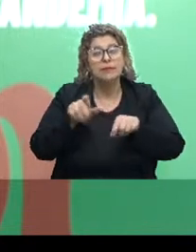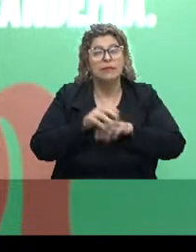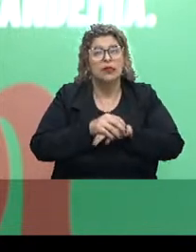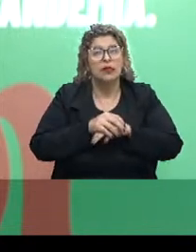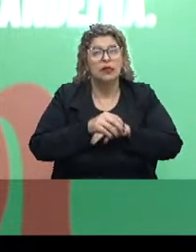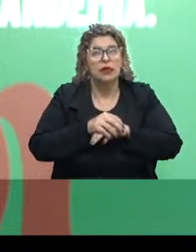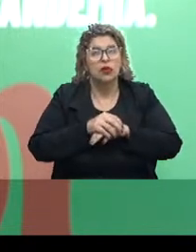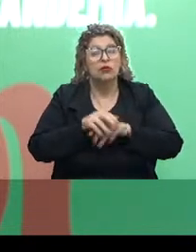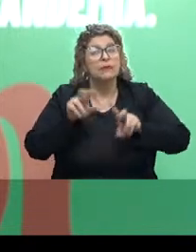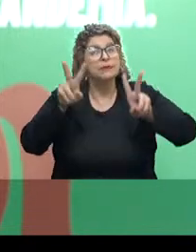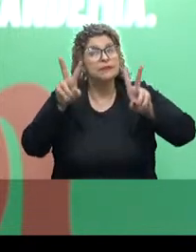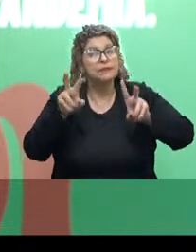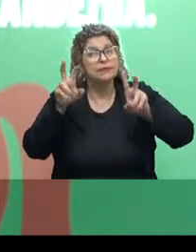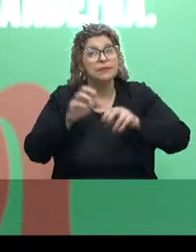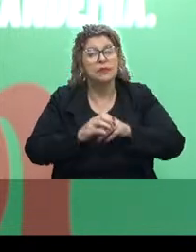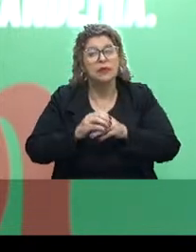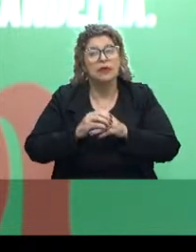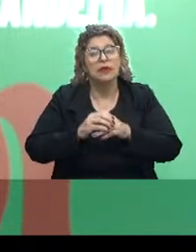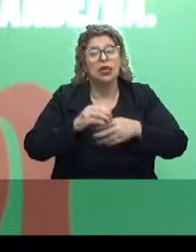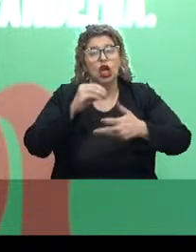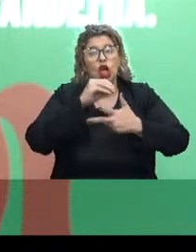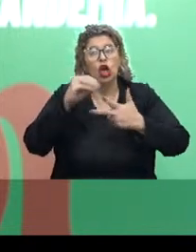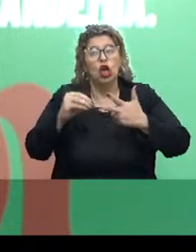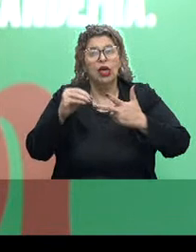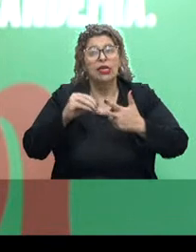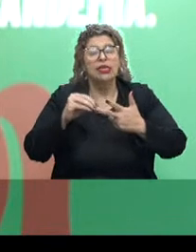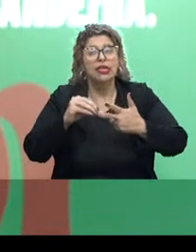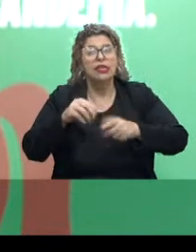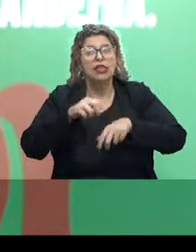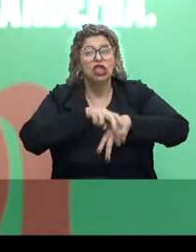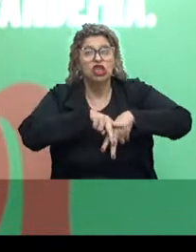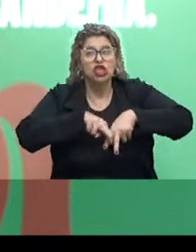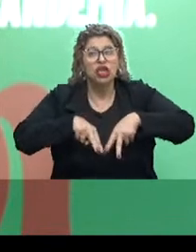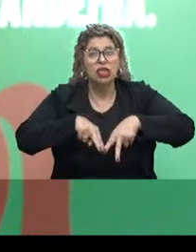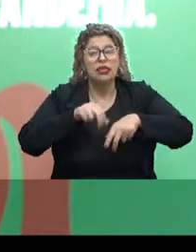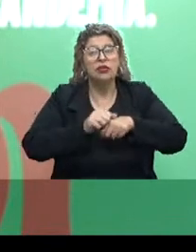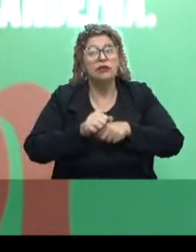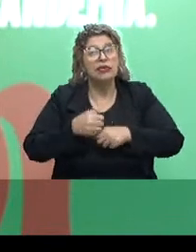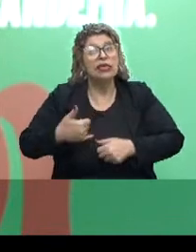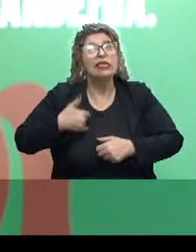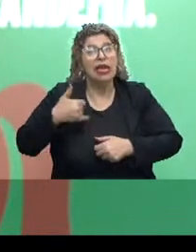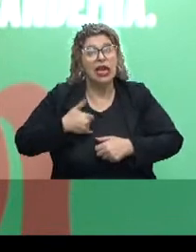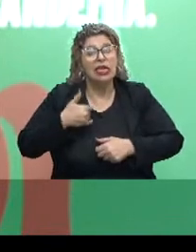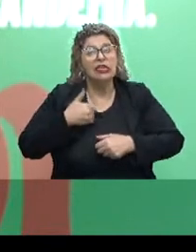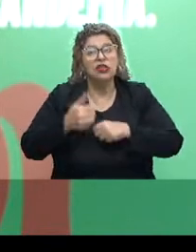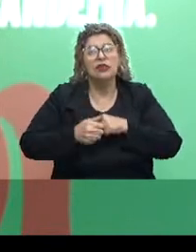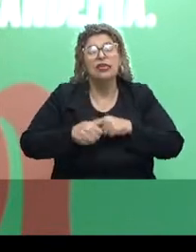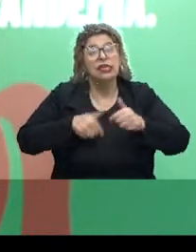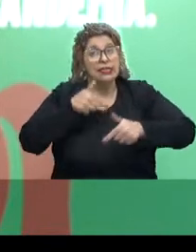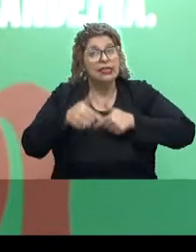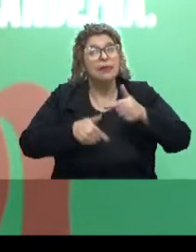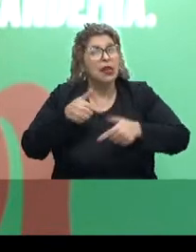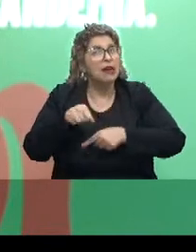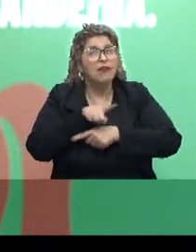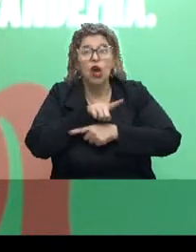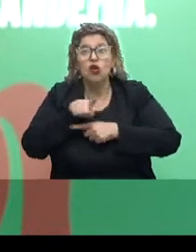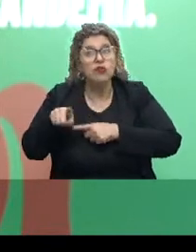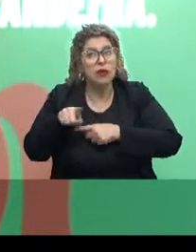a questão de cotas de gênero, idade e também situação profissional, se a pessoa trabalhava ou não.